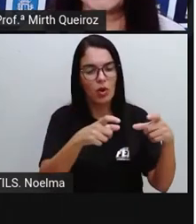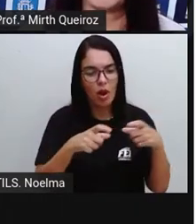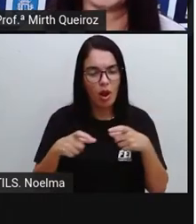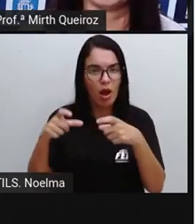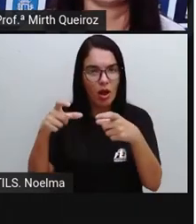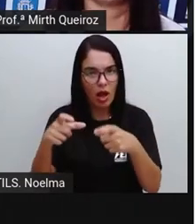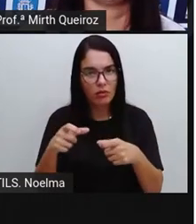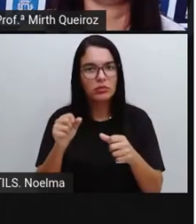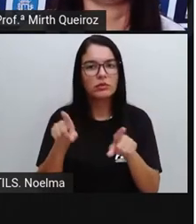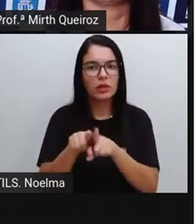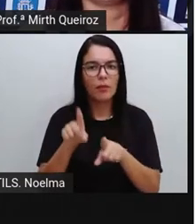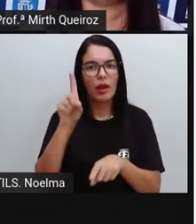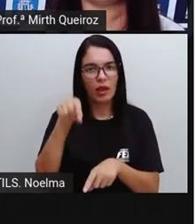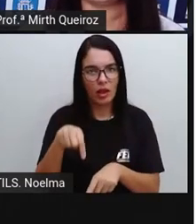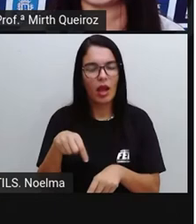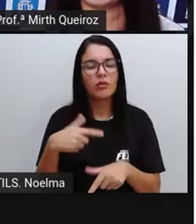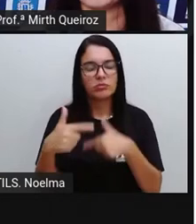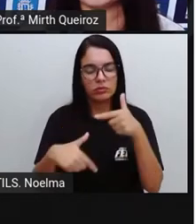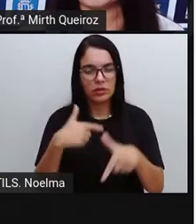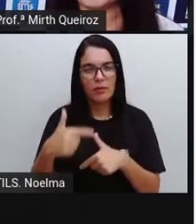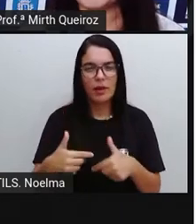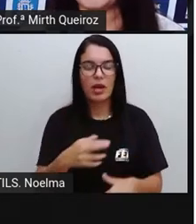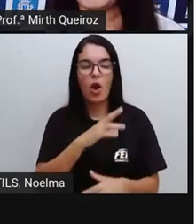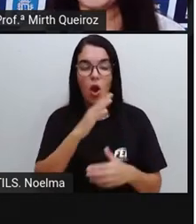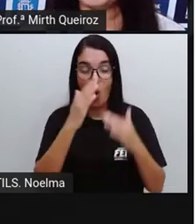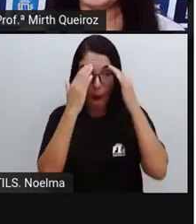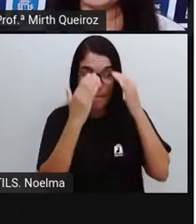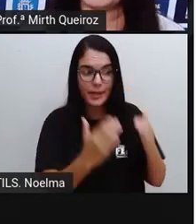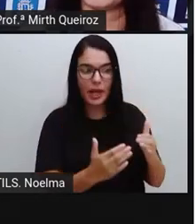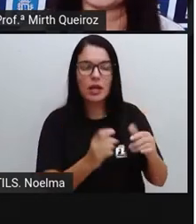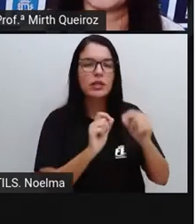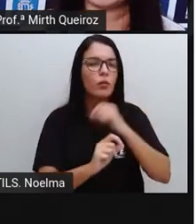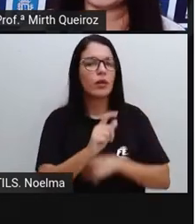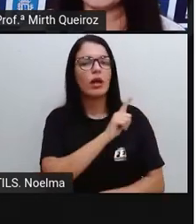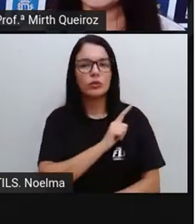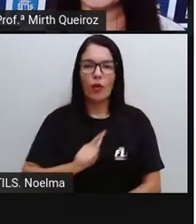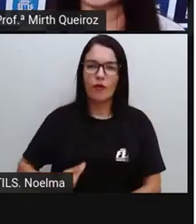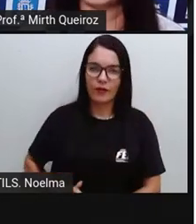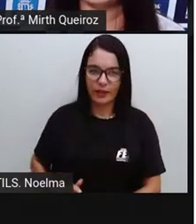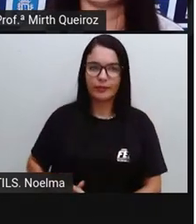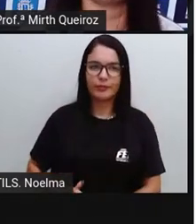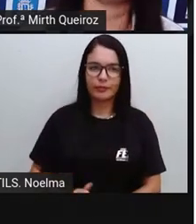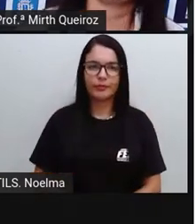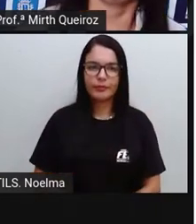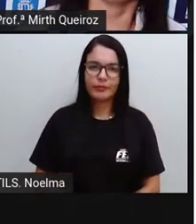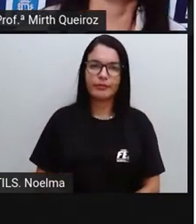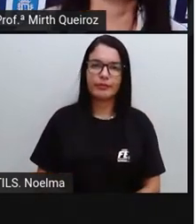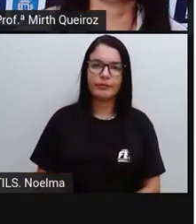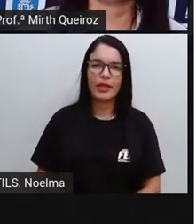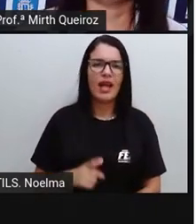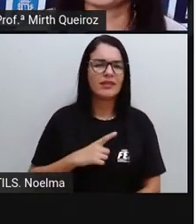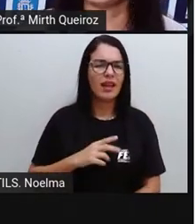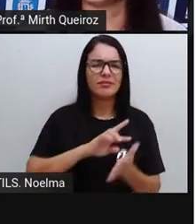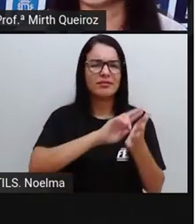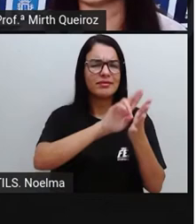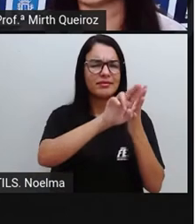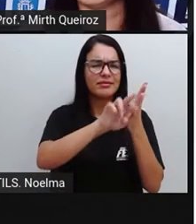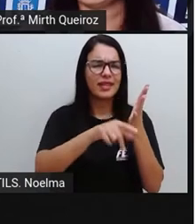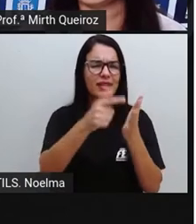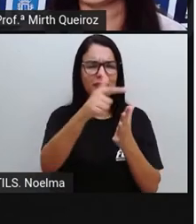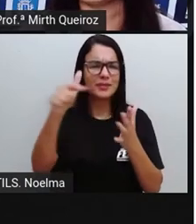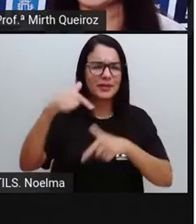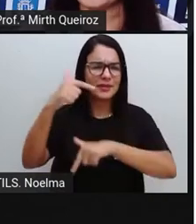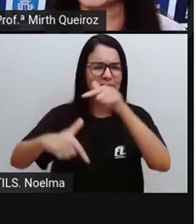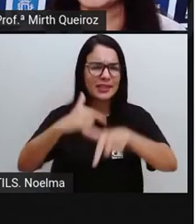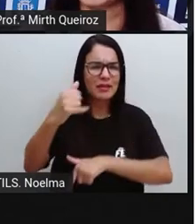Também aí É um tipo de serviço público É obrigação aí Do governo, certo? Dos funcionários envolvidos Existem vários outros